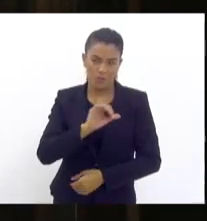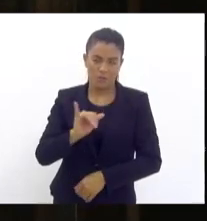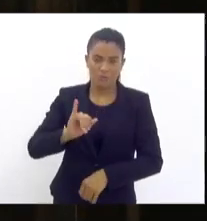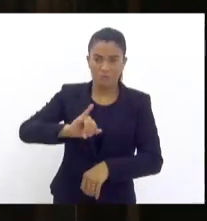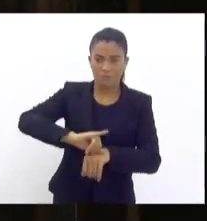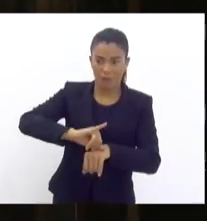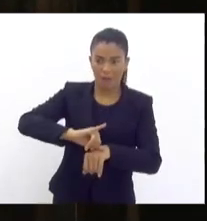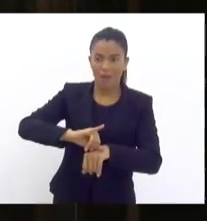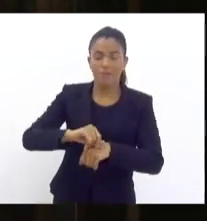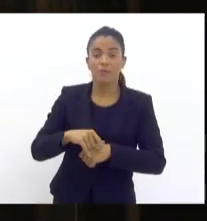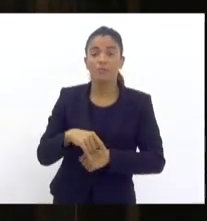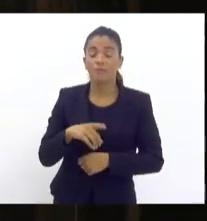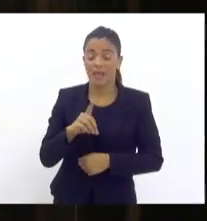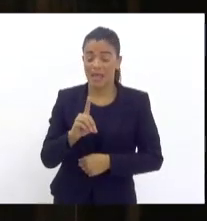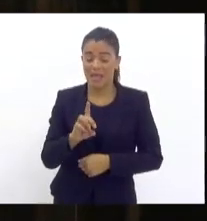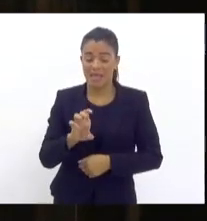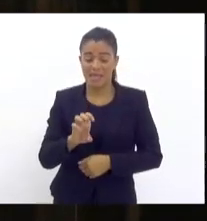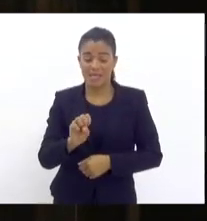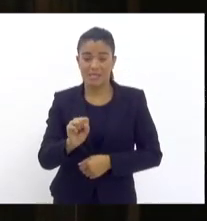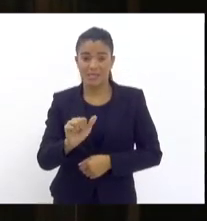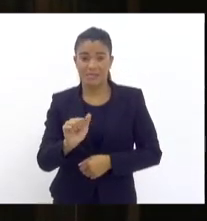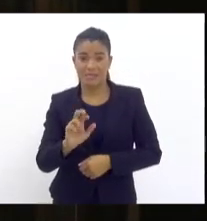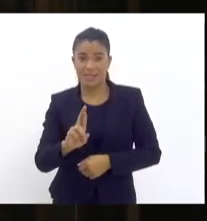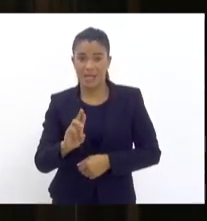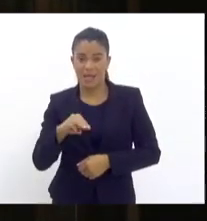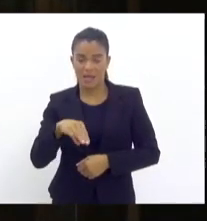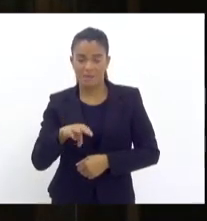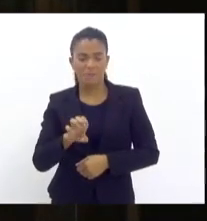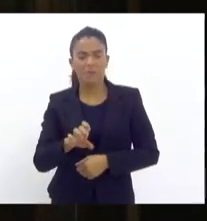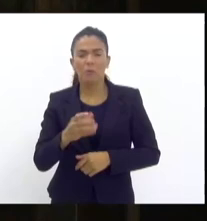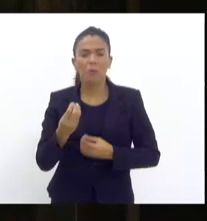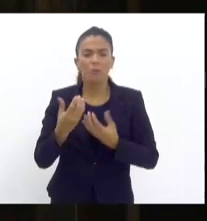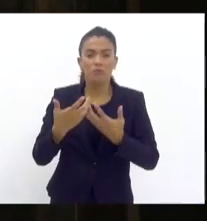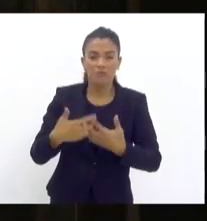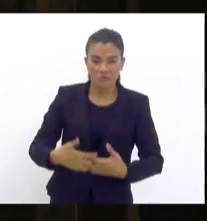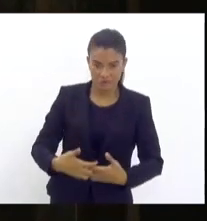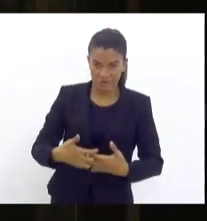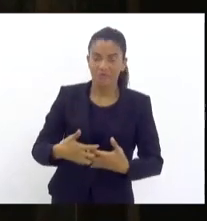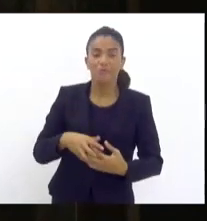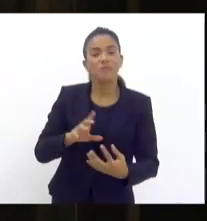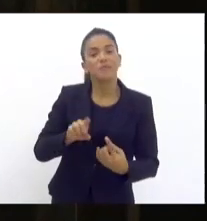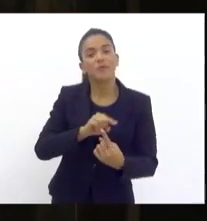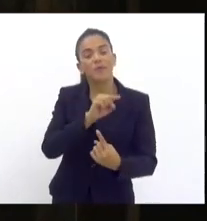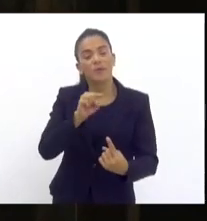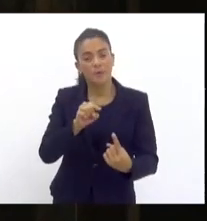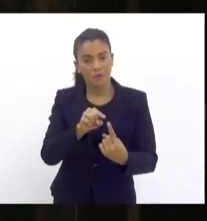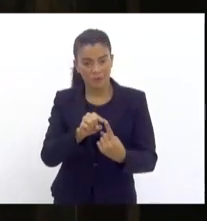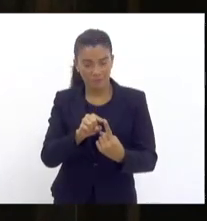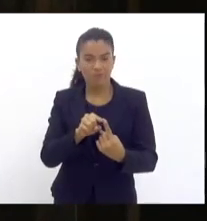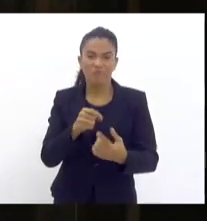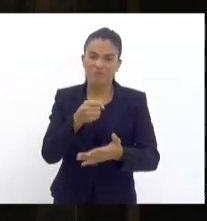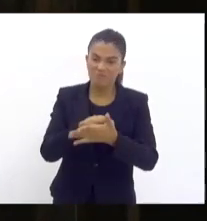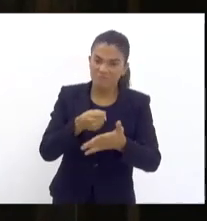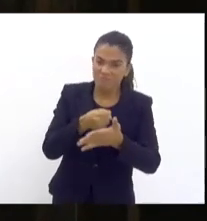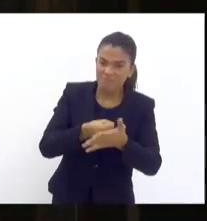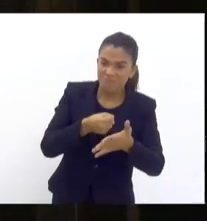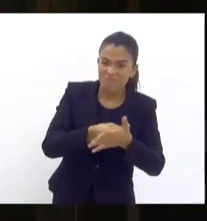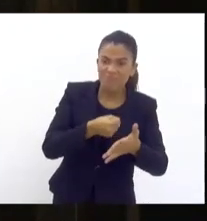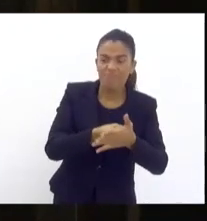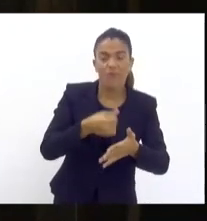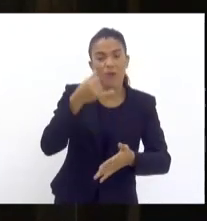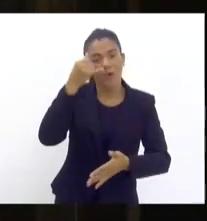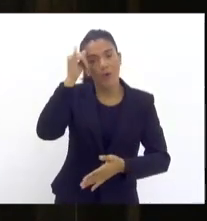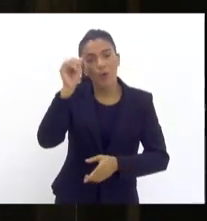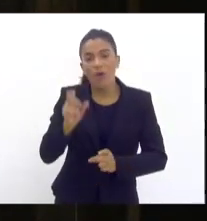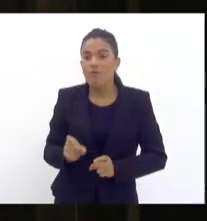E a desarme, hoje em dia, ela funciona especificamente com o objetivo de combater o tráfico